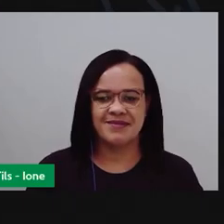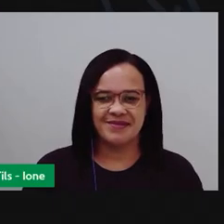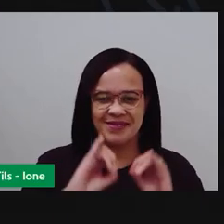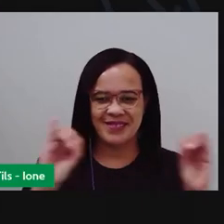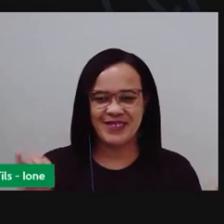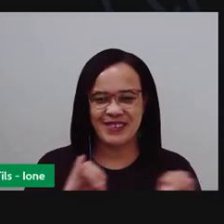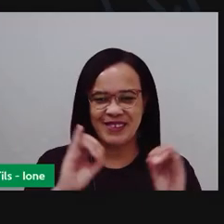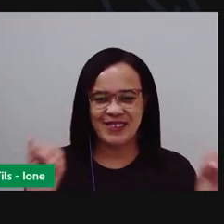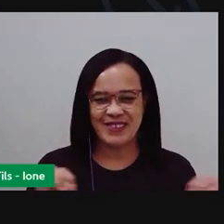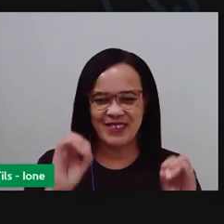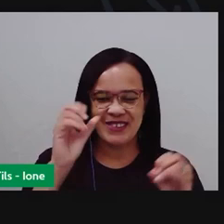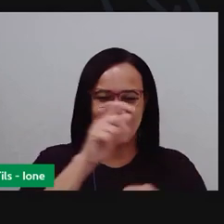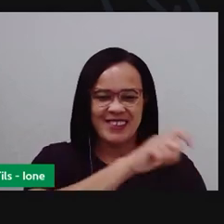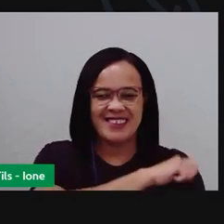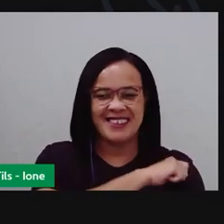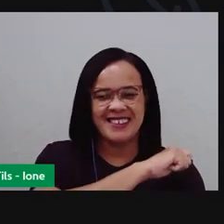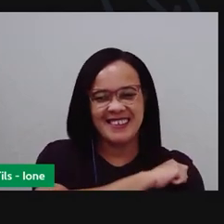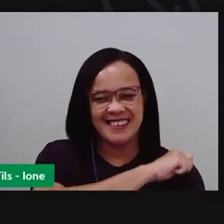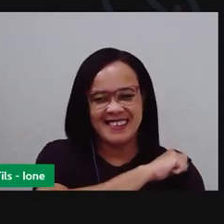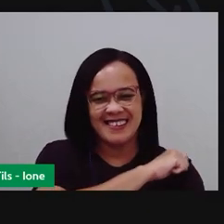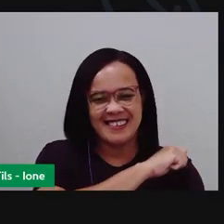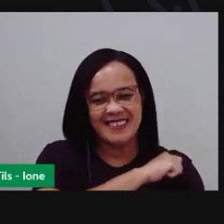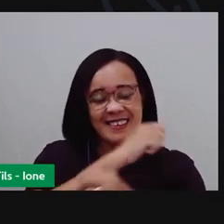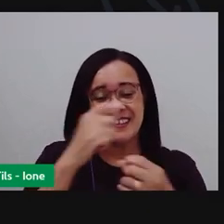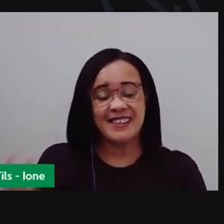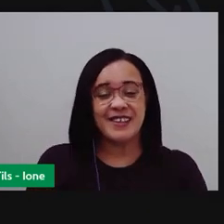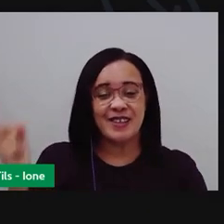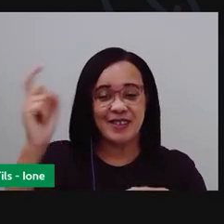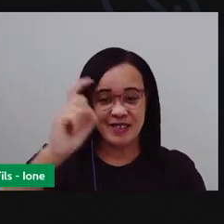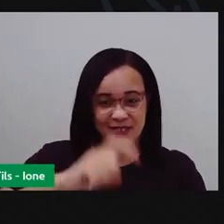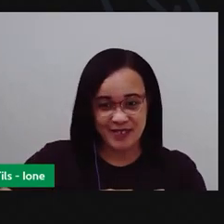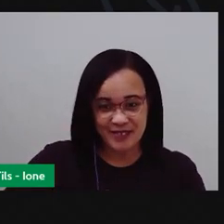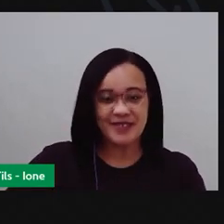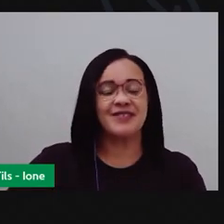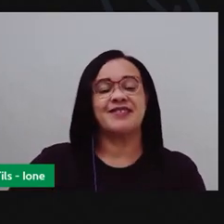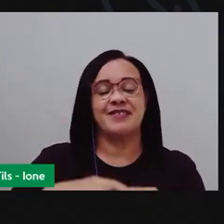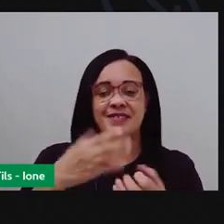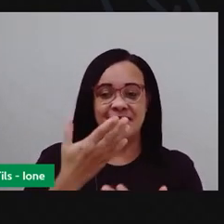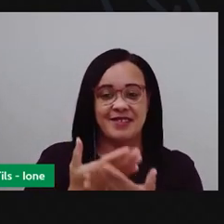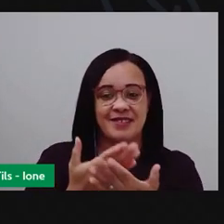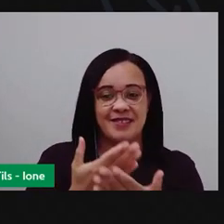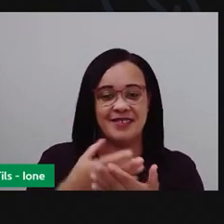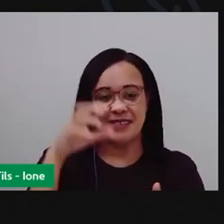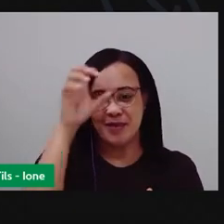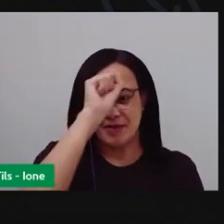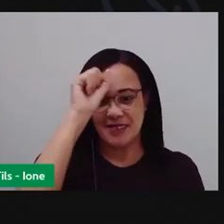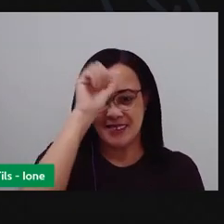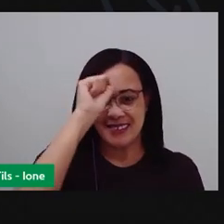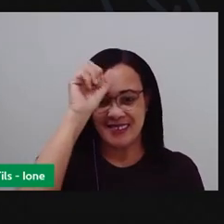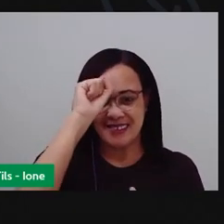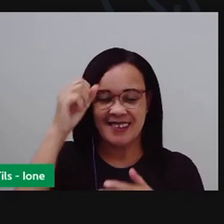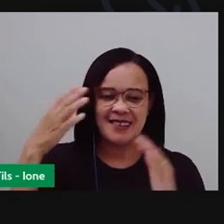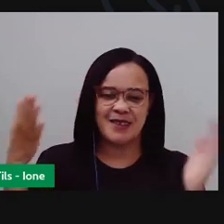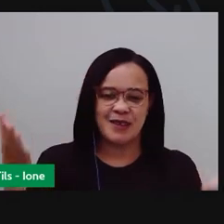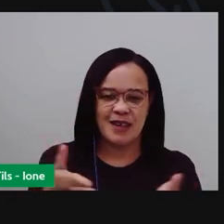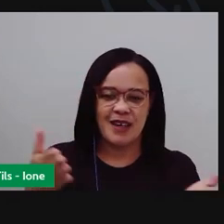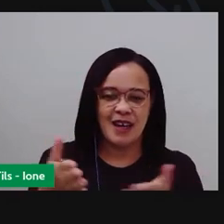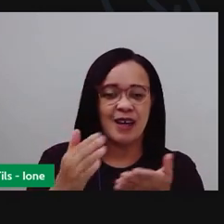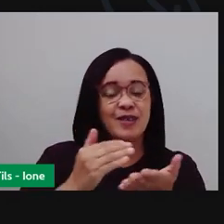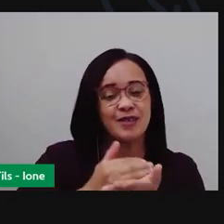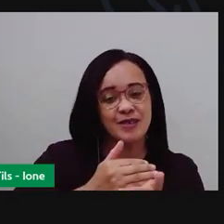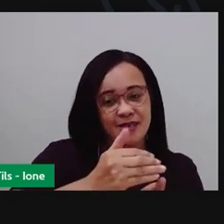Olá, criançada! Voltamos para as nossas aprendizagens. Agora nós vamos dar